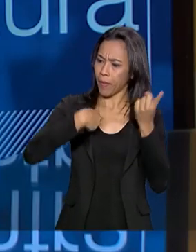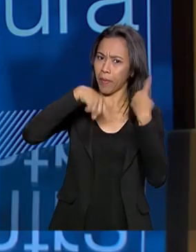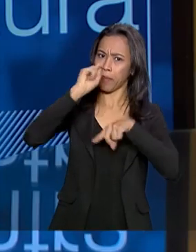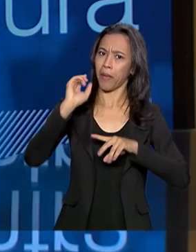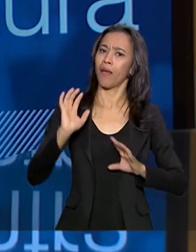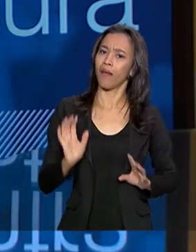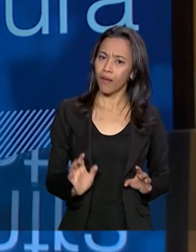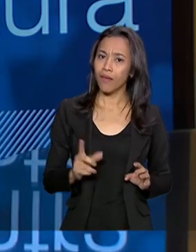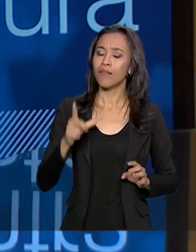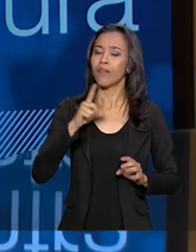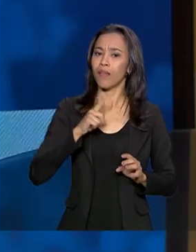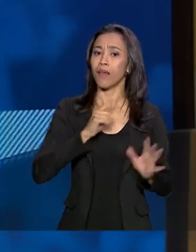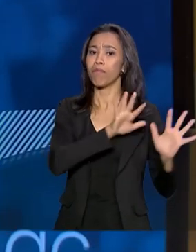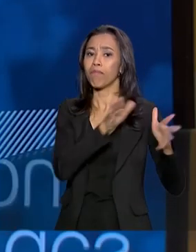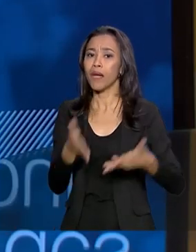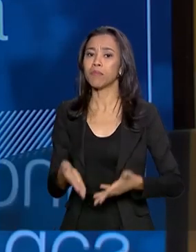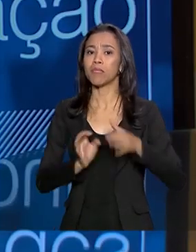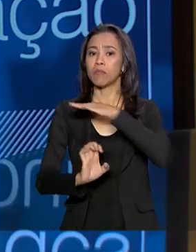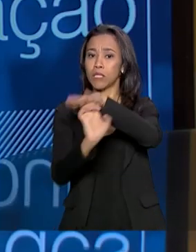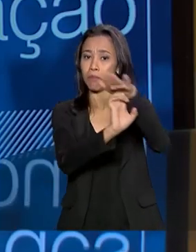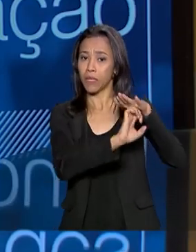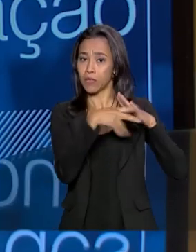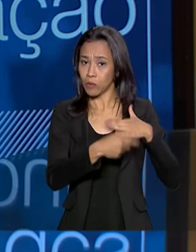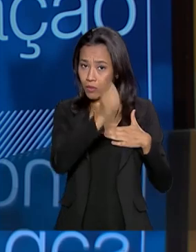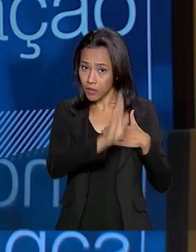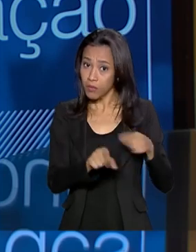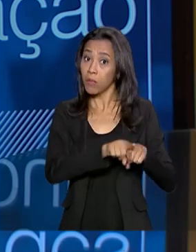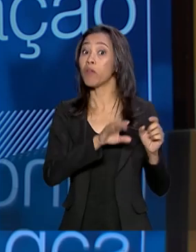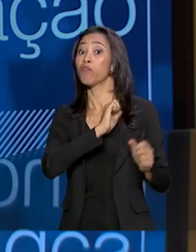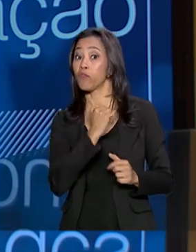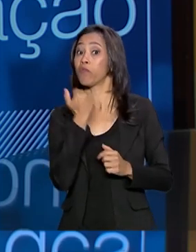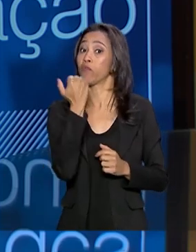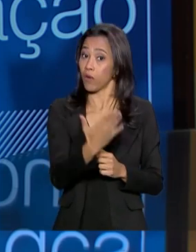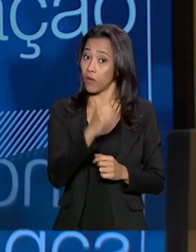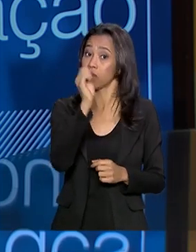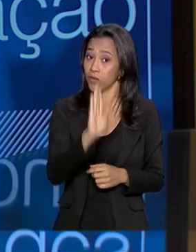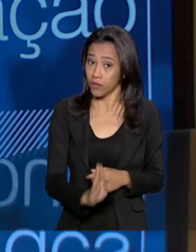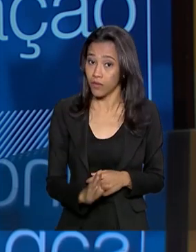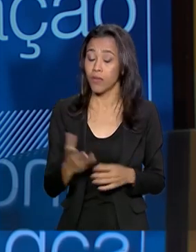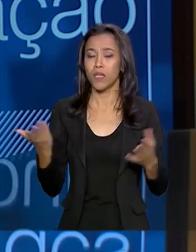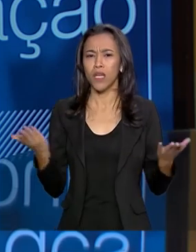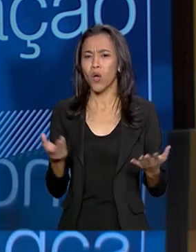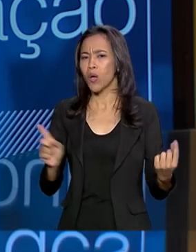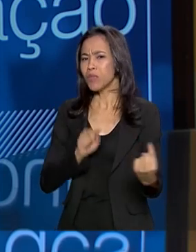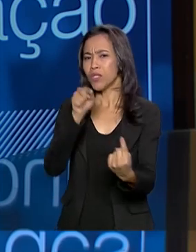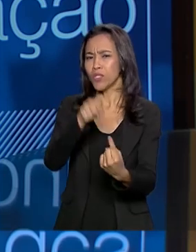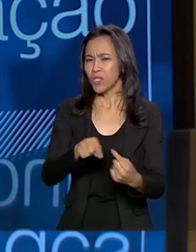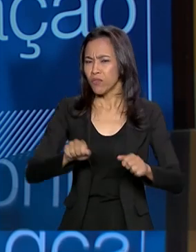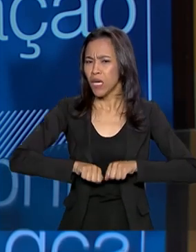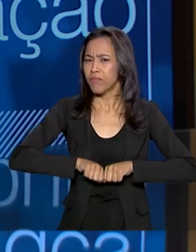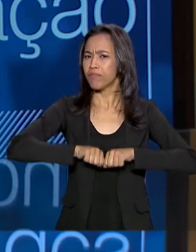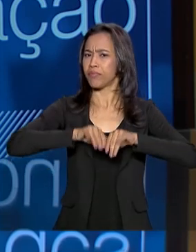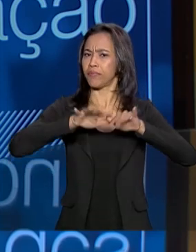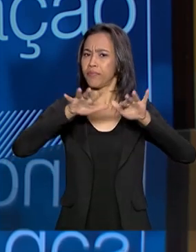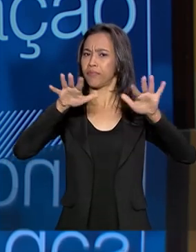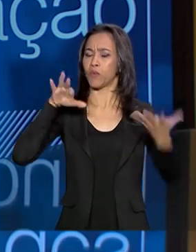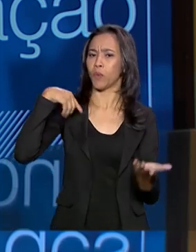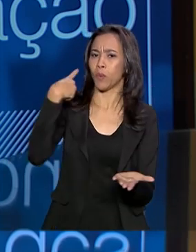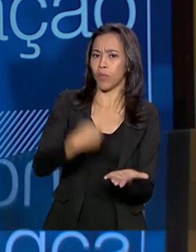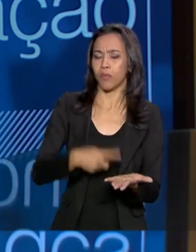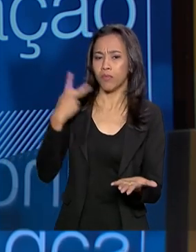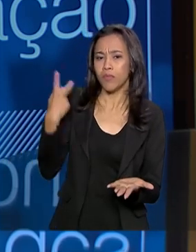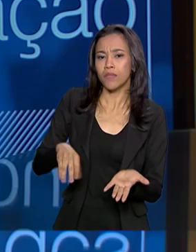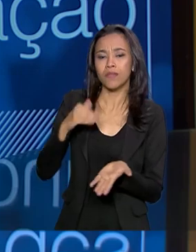de investidores nacionais e internacionais. E agora, a meta de expandir as atribuições da Secretaria e do